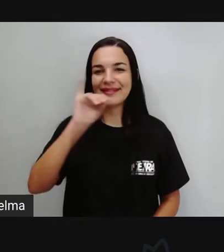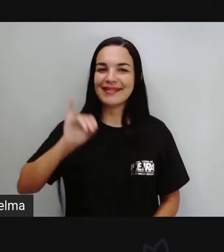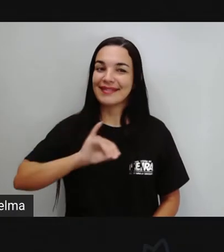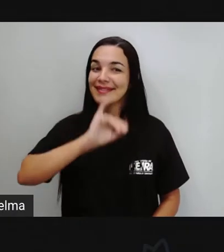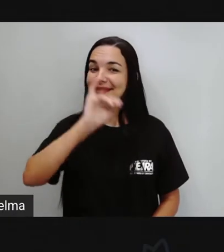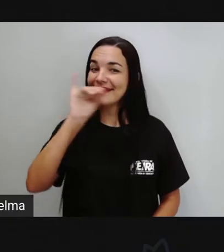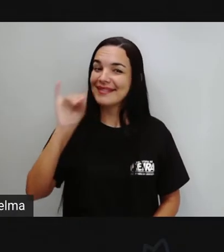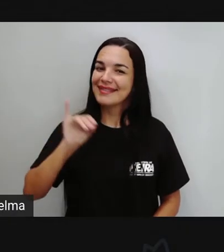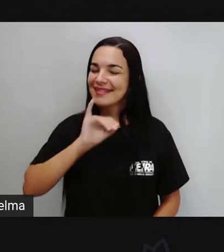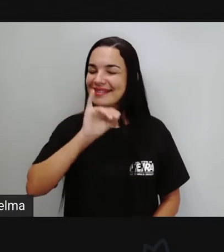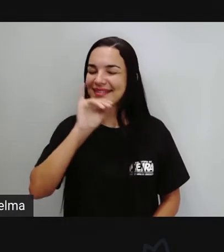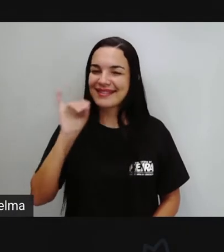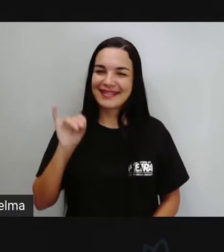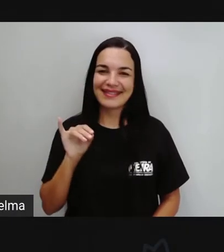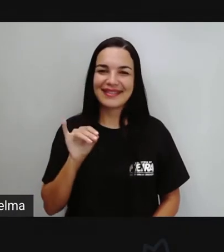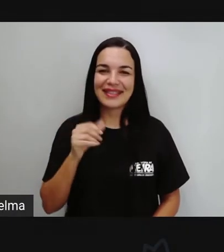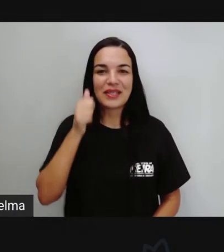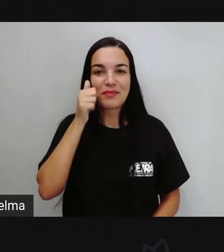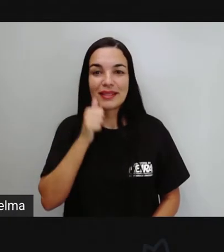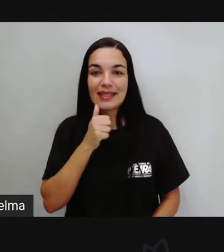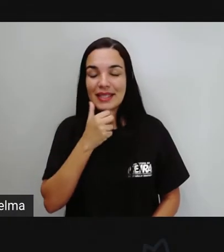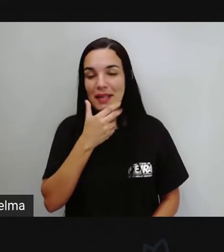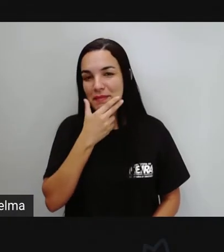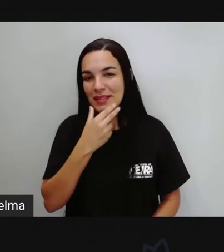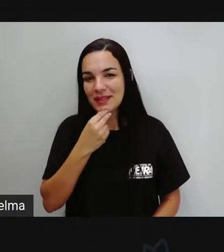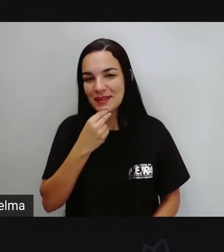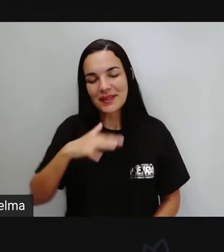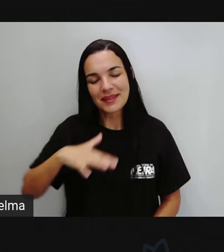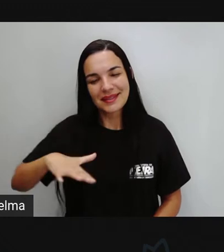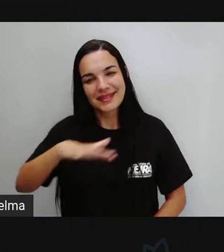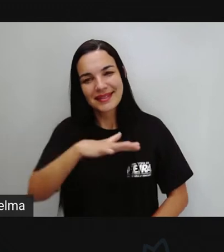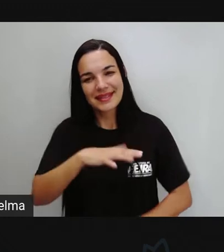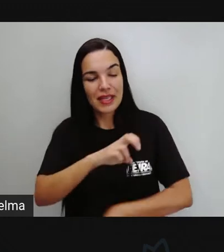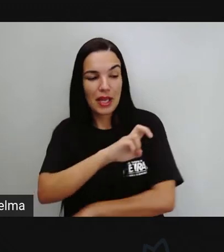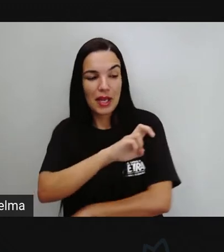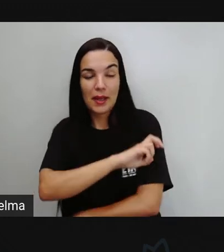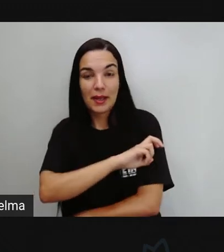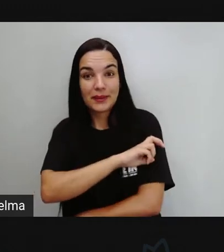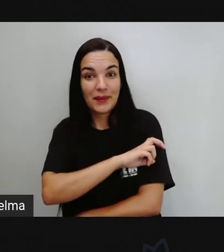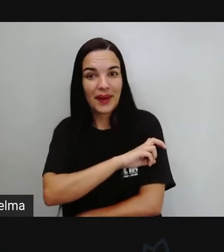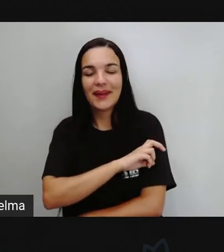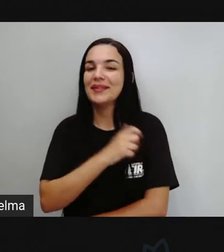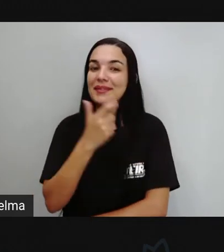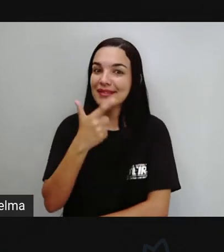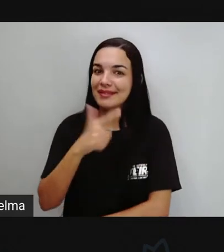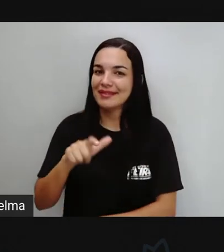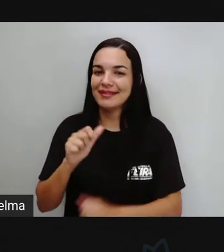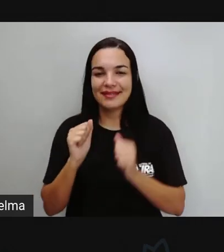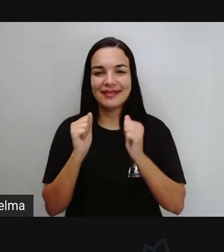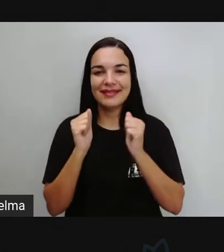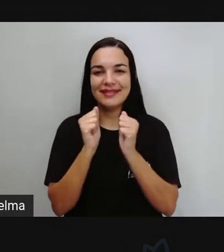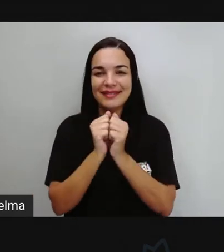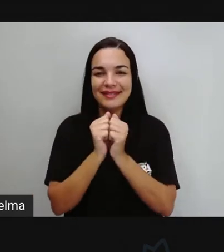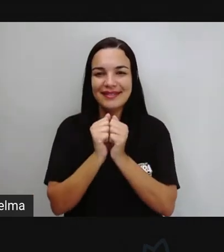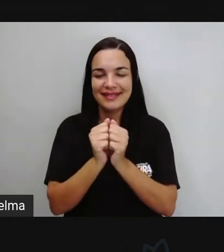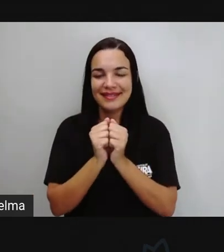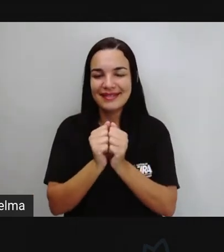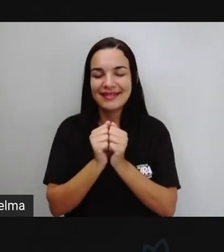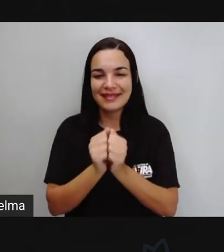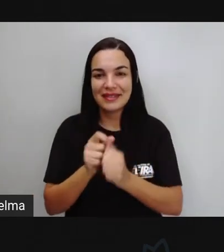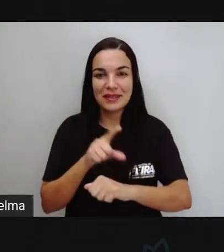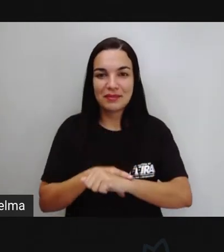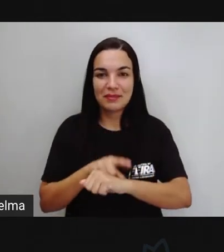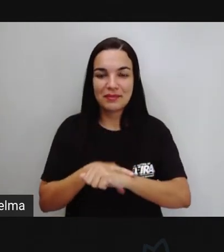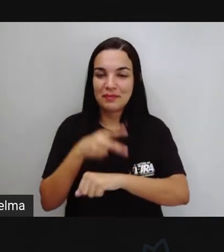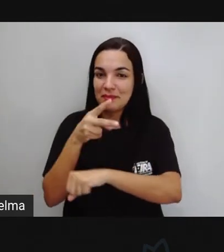Olá! Meninos e meninas aí do quinto ano, olhem só, mais uma vez, não é? A Pró está aqui para mais uma